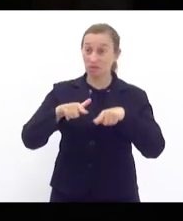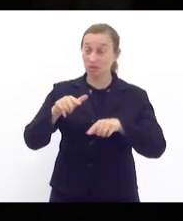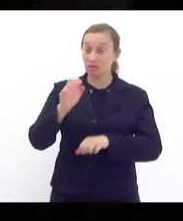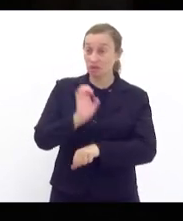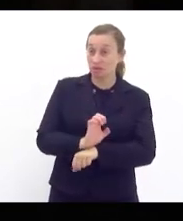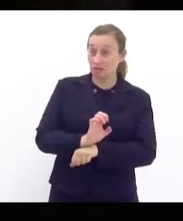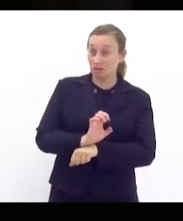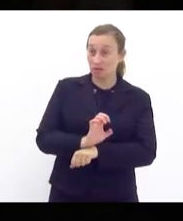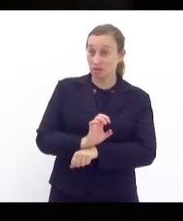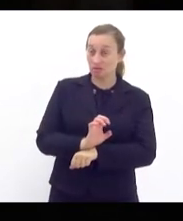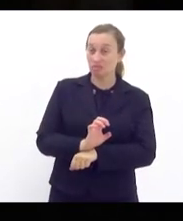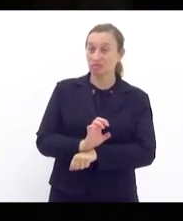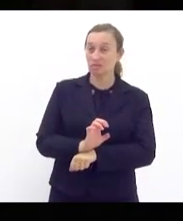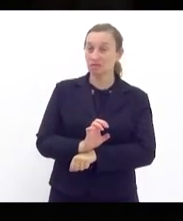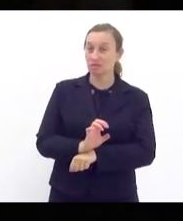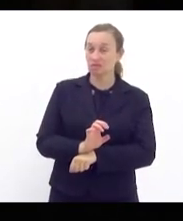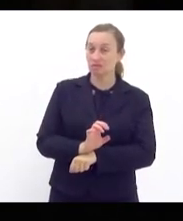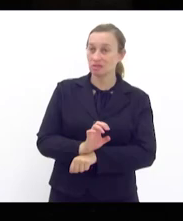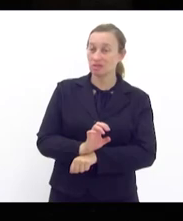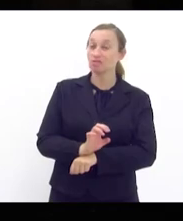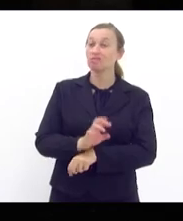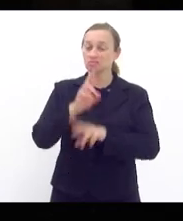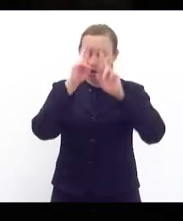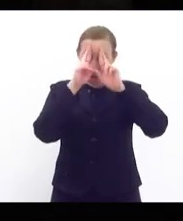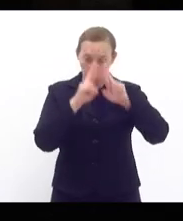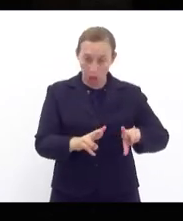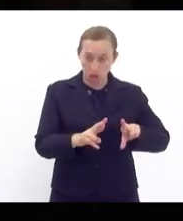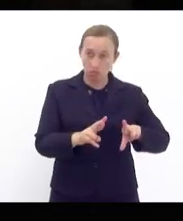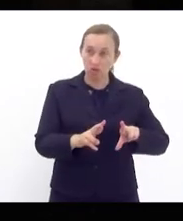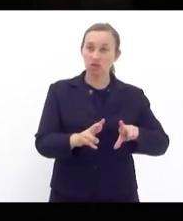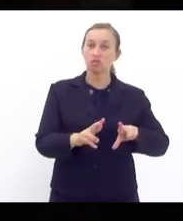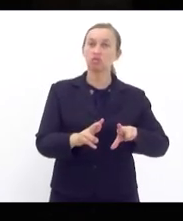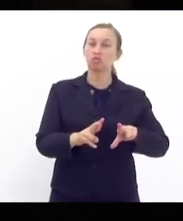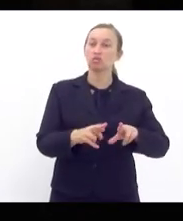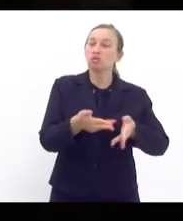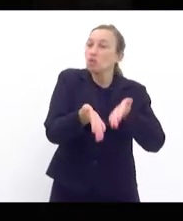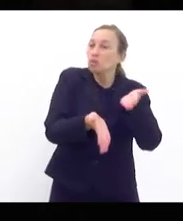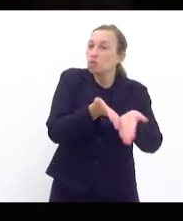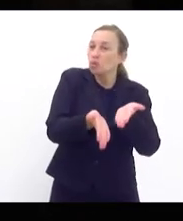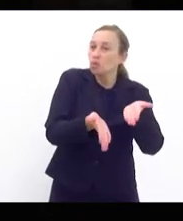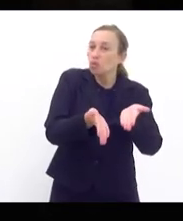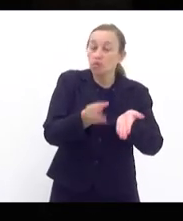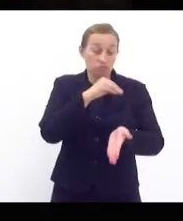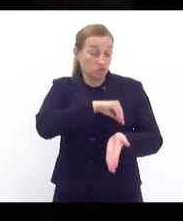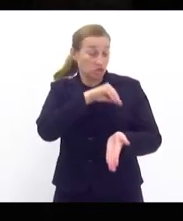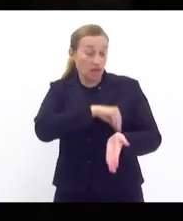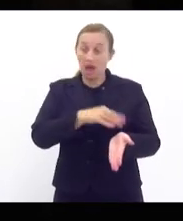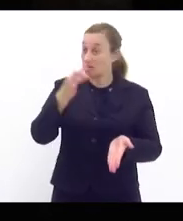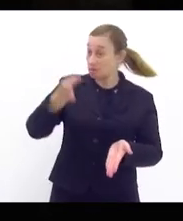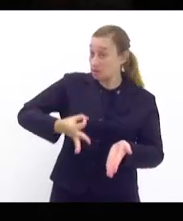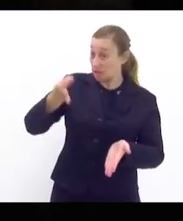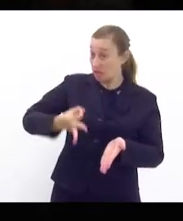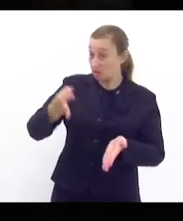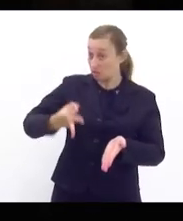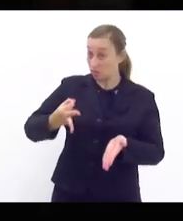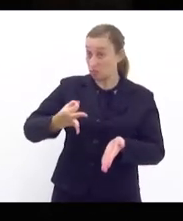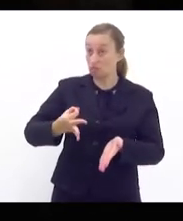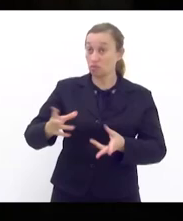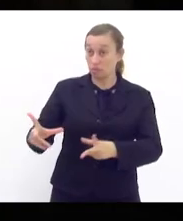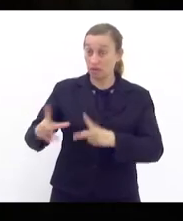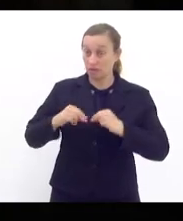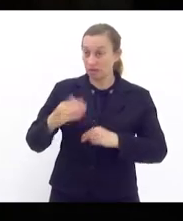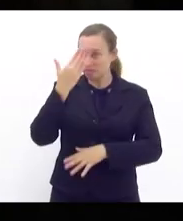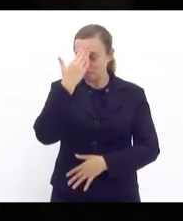estado sejam tratados com respeito e sejam remunerados da forma que realmente merecem